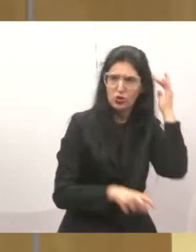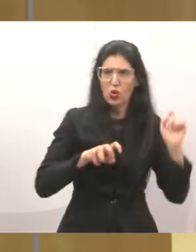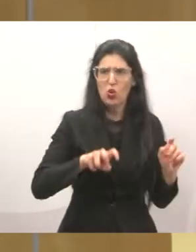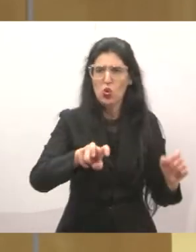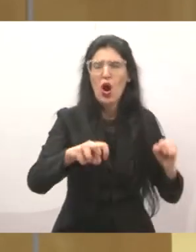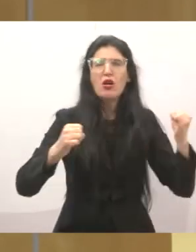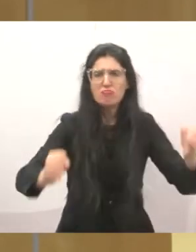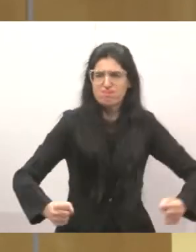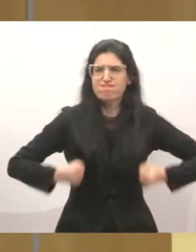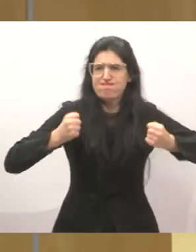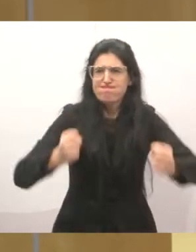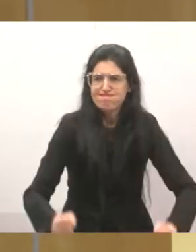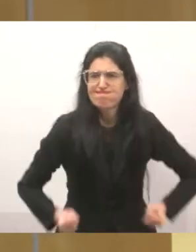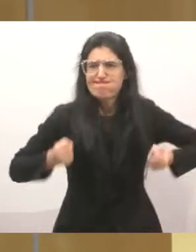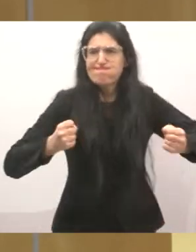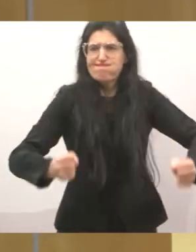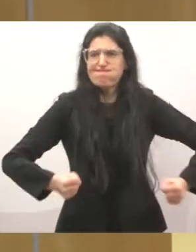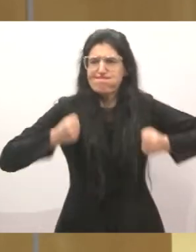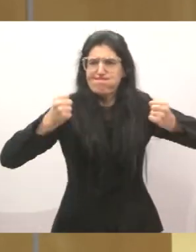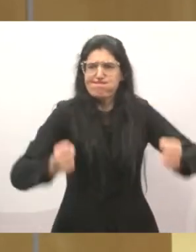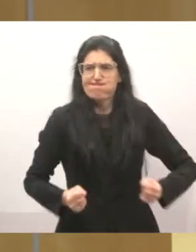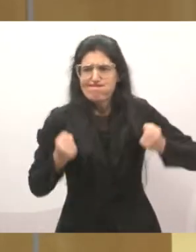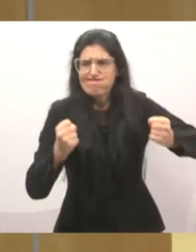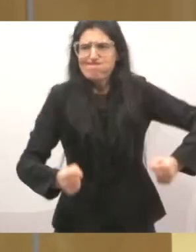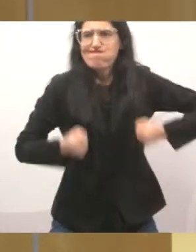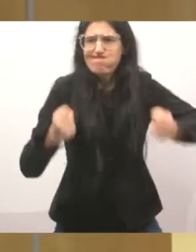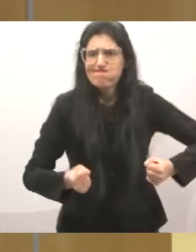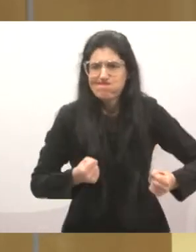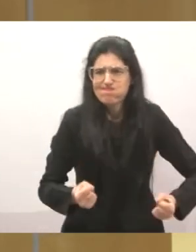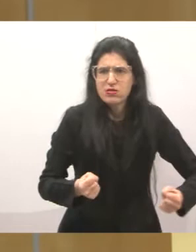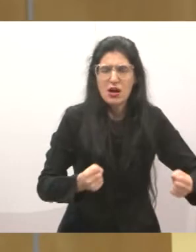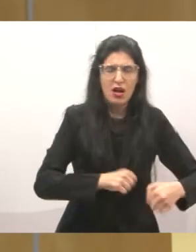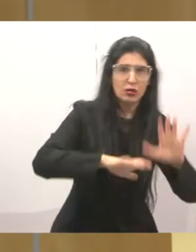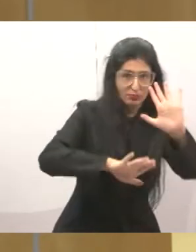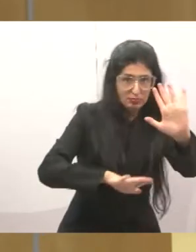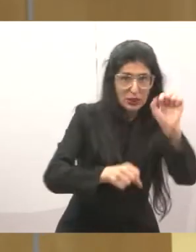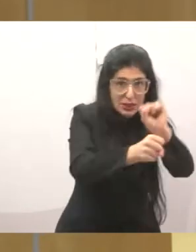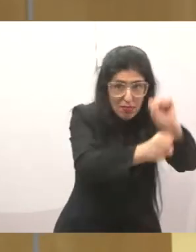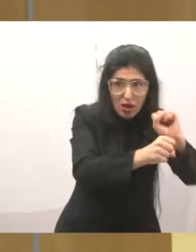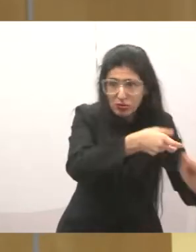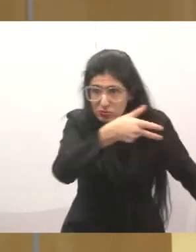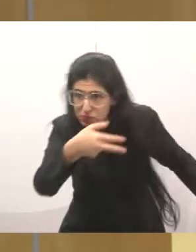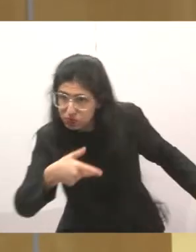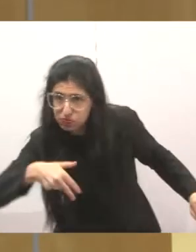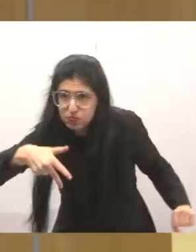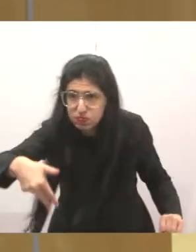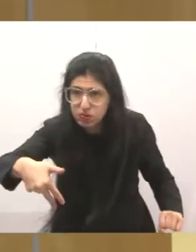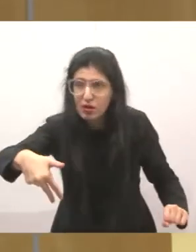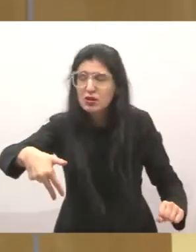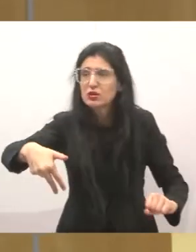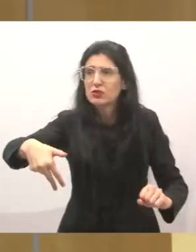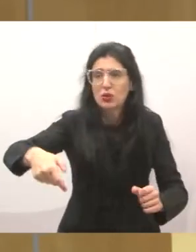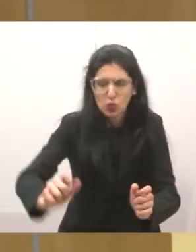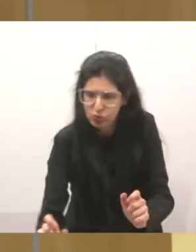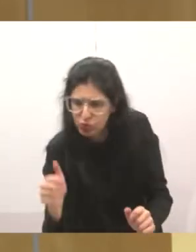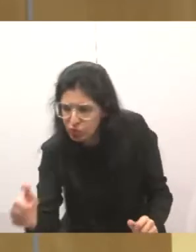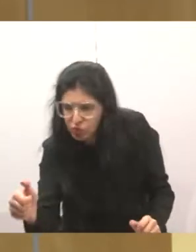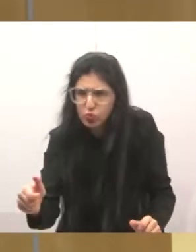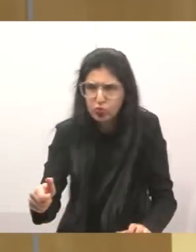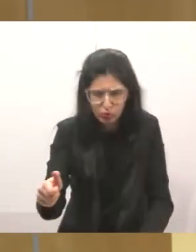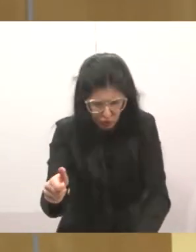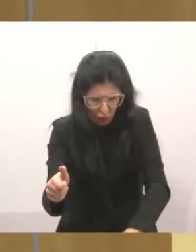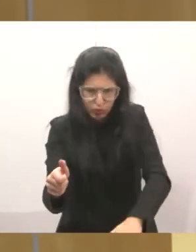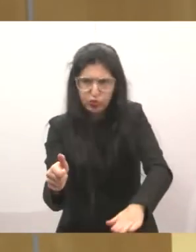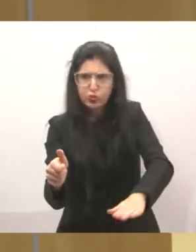você ter que cobrar e descer para operar o elevador, para embarcar o cadeirante, eu acho que é